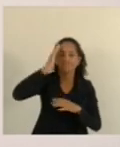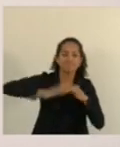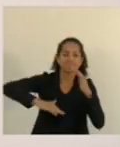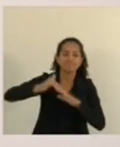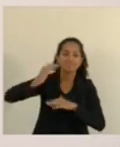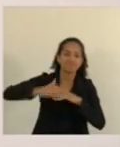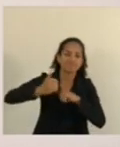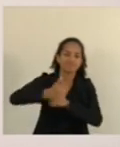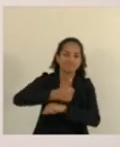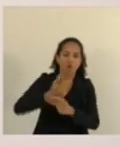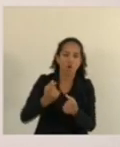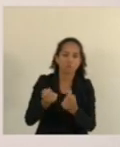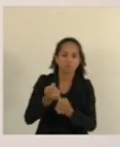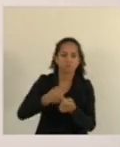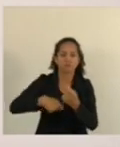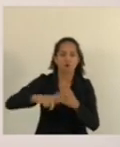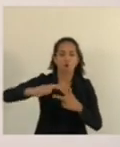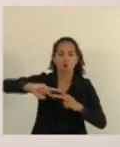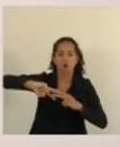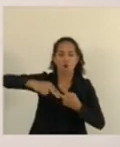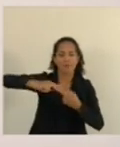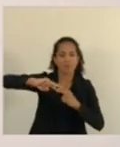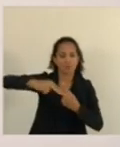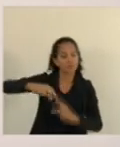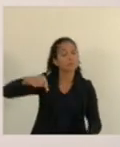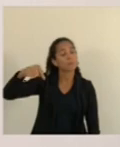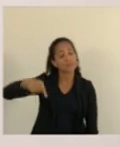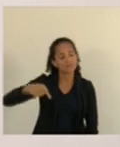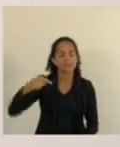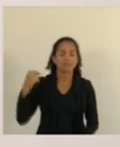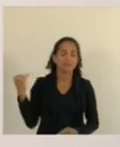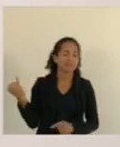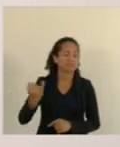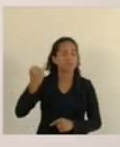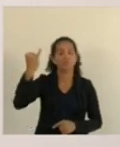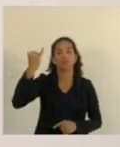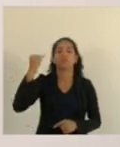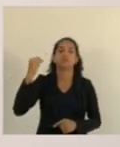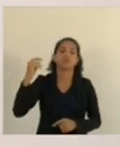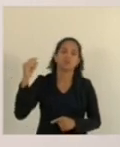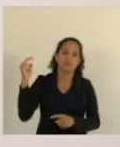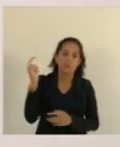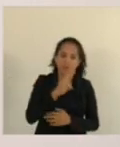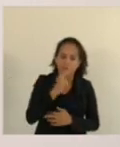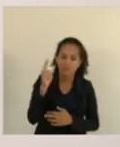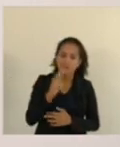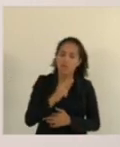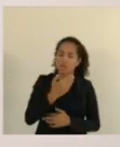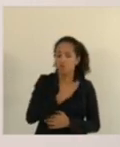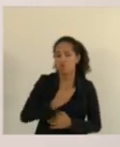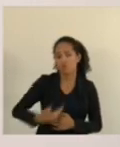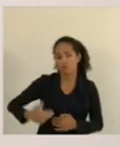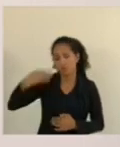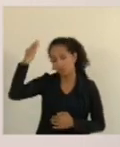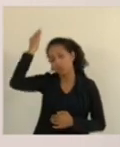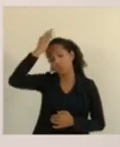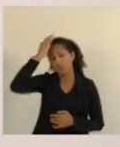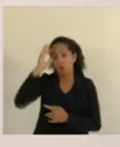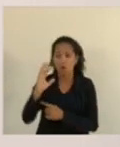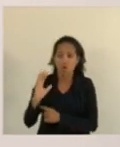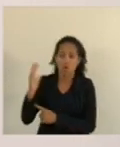precisa urgentemente ser visto pelo governo do Estado e nós prestamos aqui a nossa